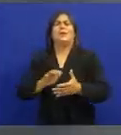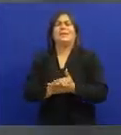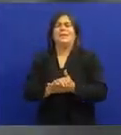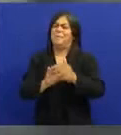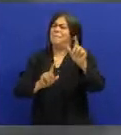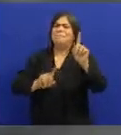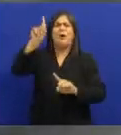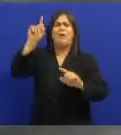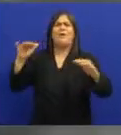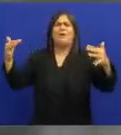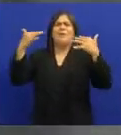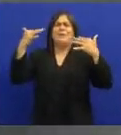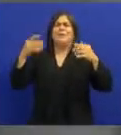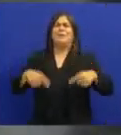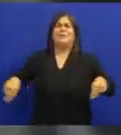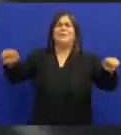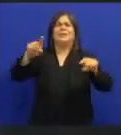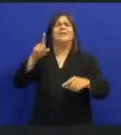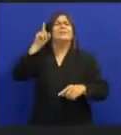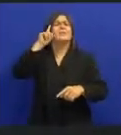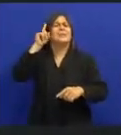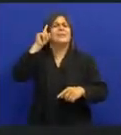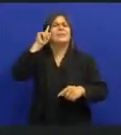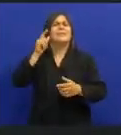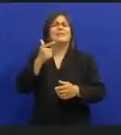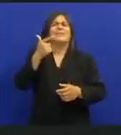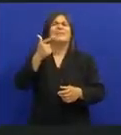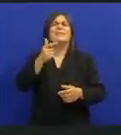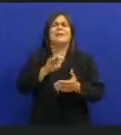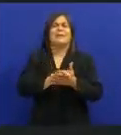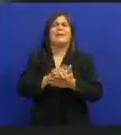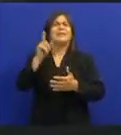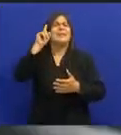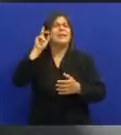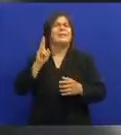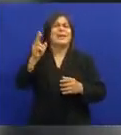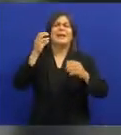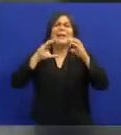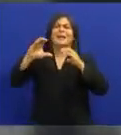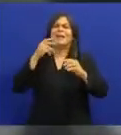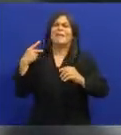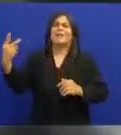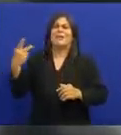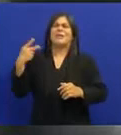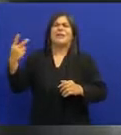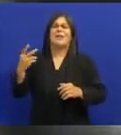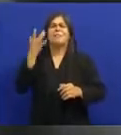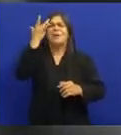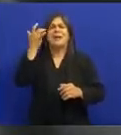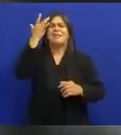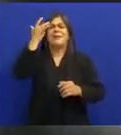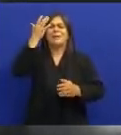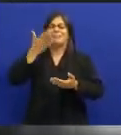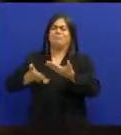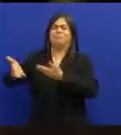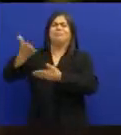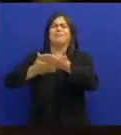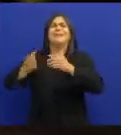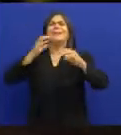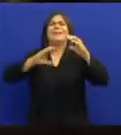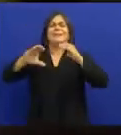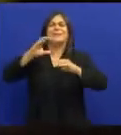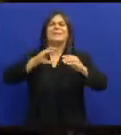Foi Virou frio Todo santo dia Durante 29 dias de revista Nós cantávamos Sebastião Três, quatro vezes